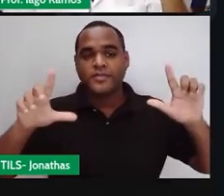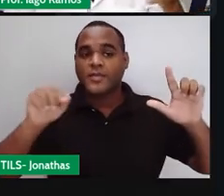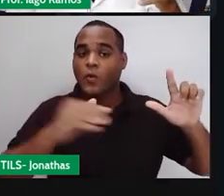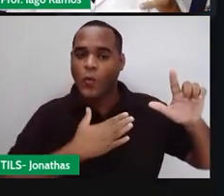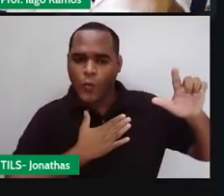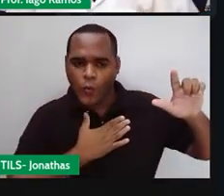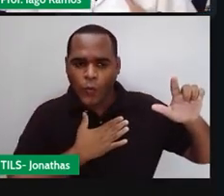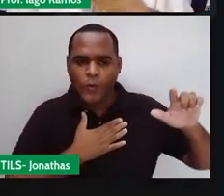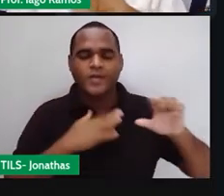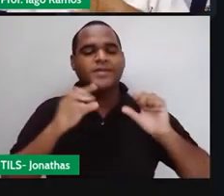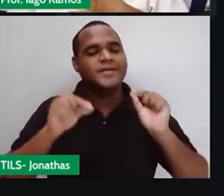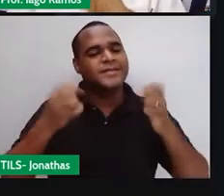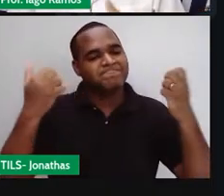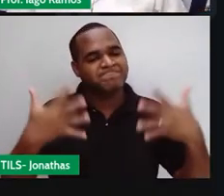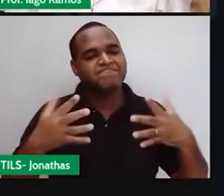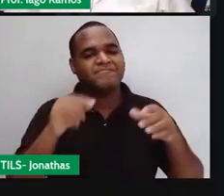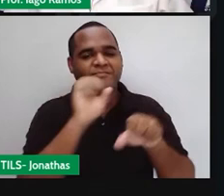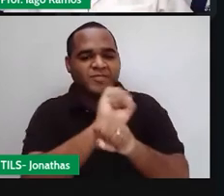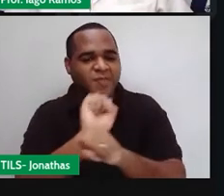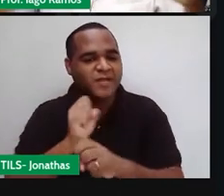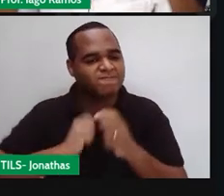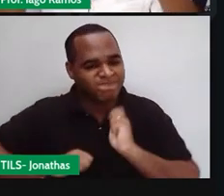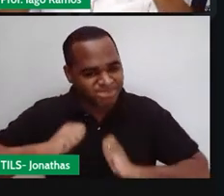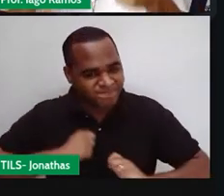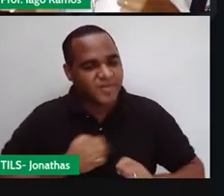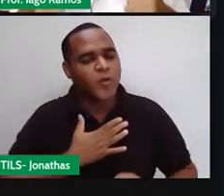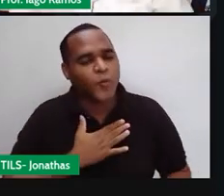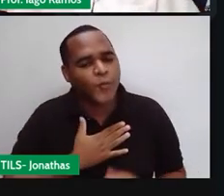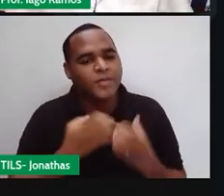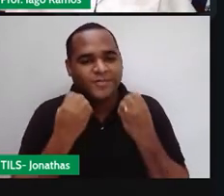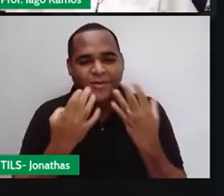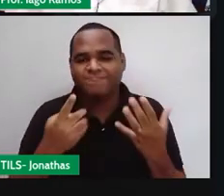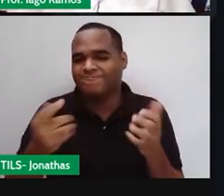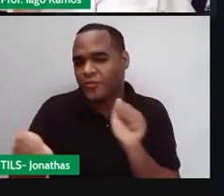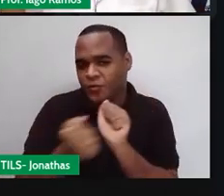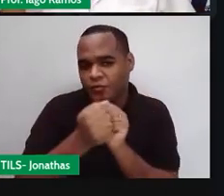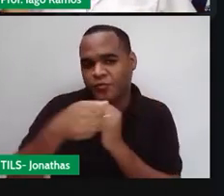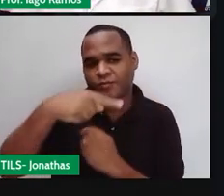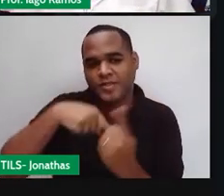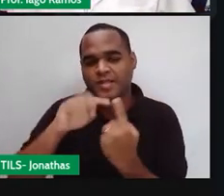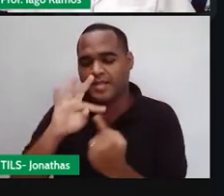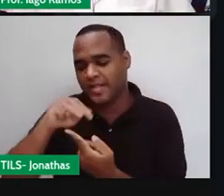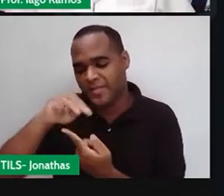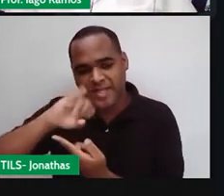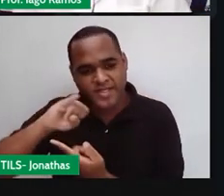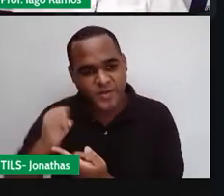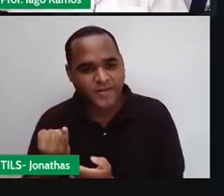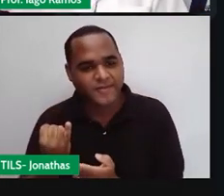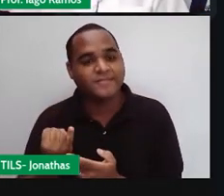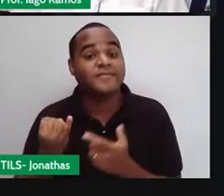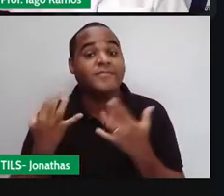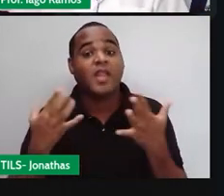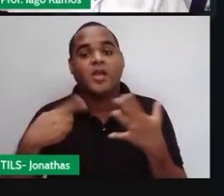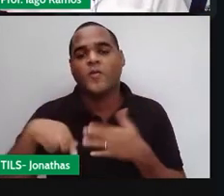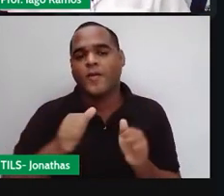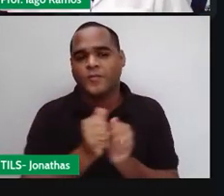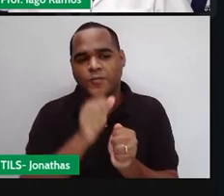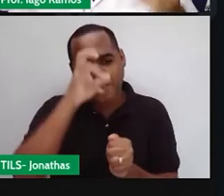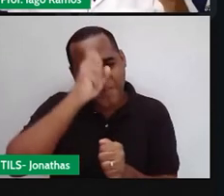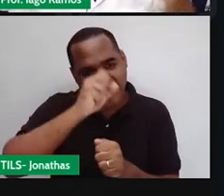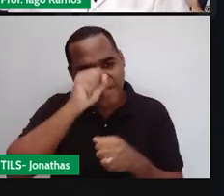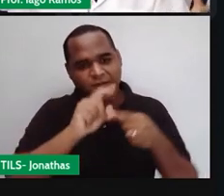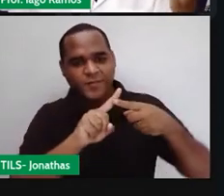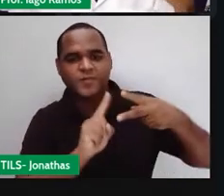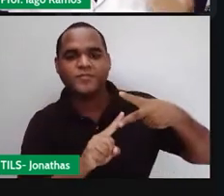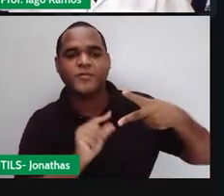Curtiu? Eu espero que sim, porque eu gostei muito. É nós, estamos juntos. E o que é que foi importante aprender nessa aula?